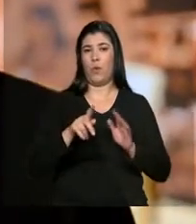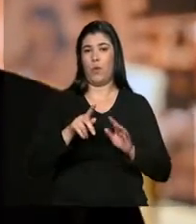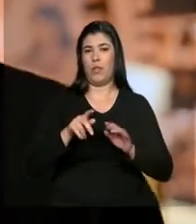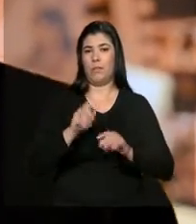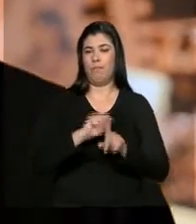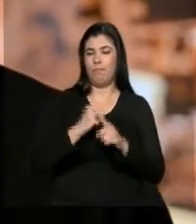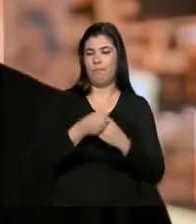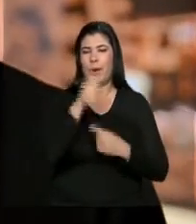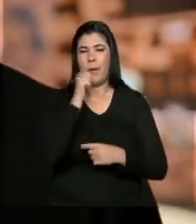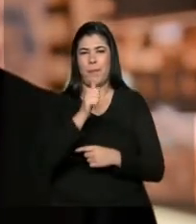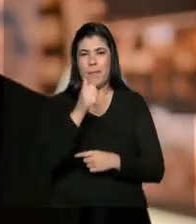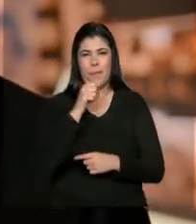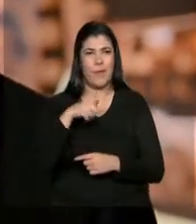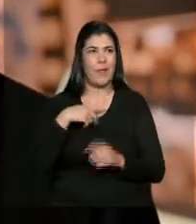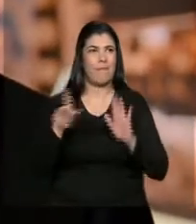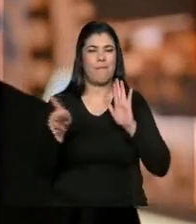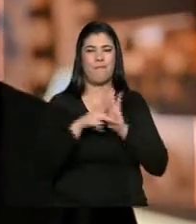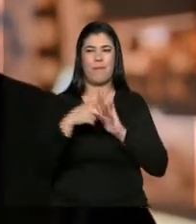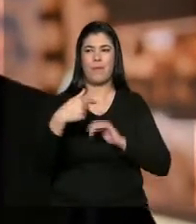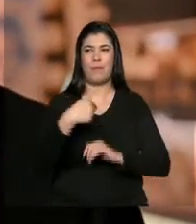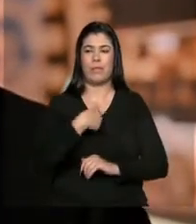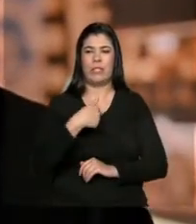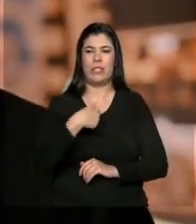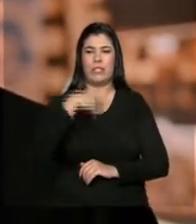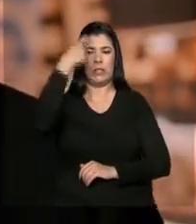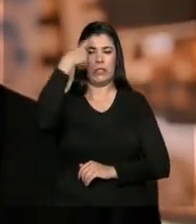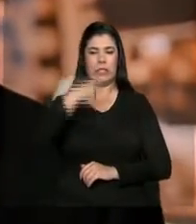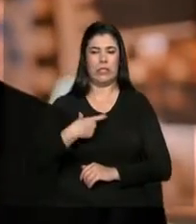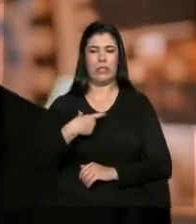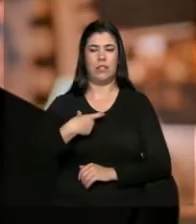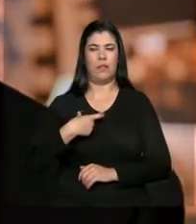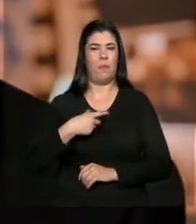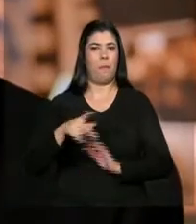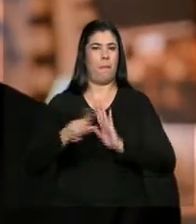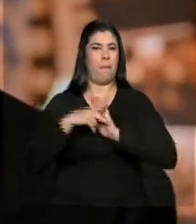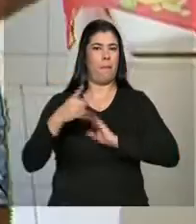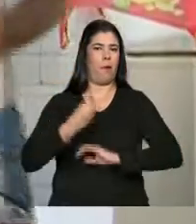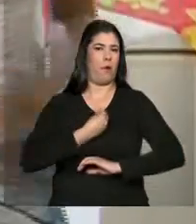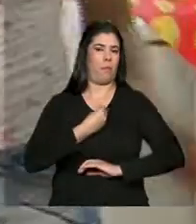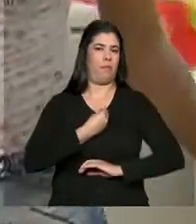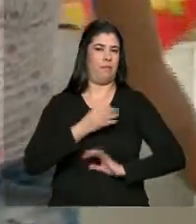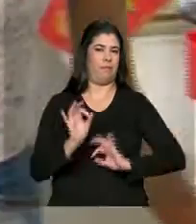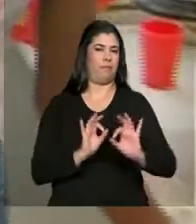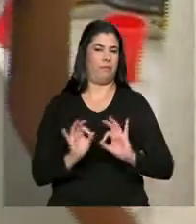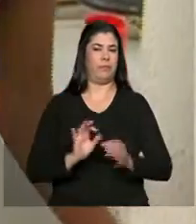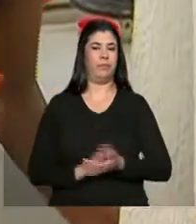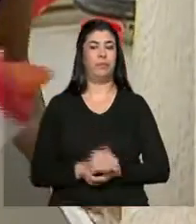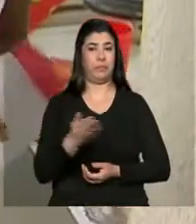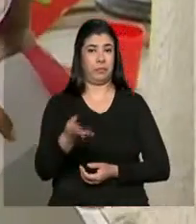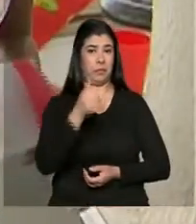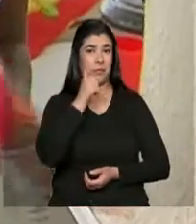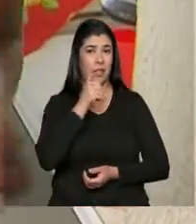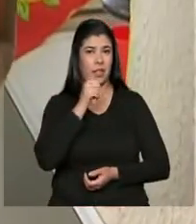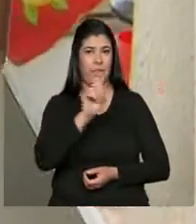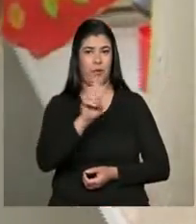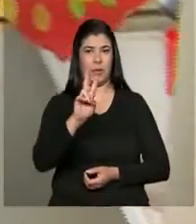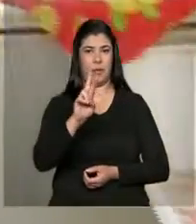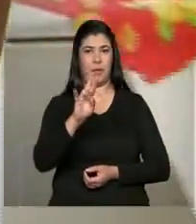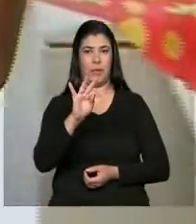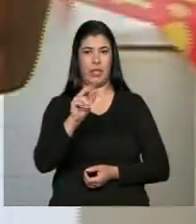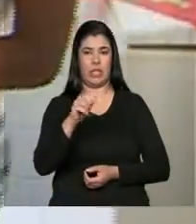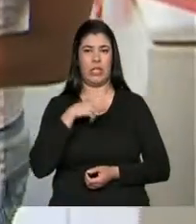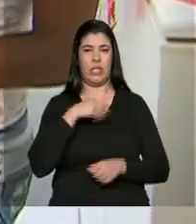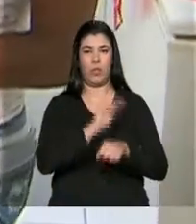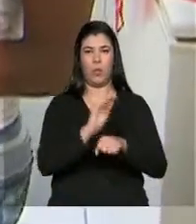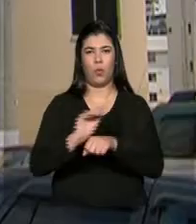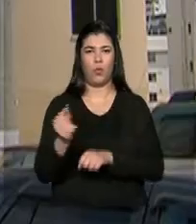se passa a se considerar sujeito da sua própria vida. Rita de Cássia cria sozinha filhos e há